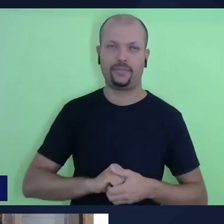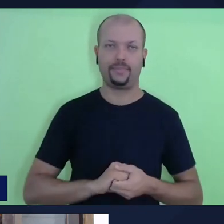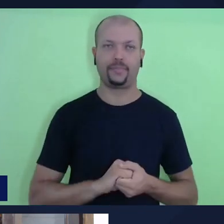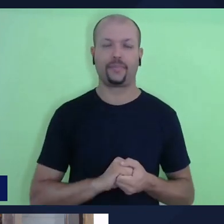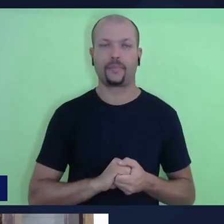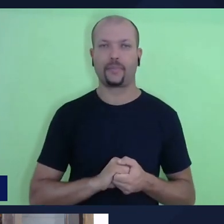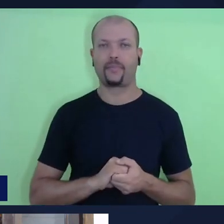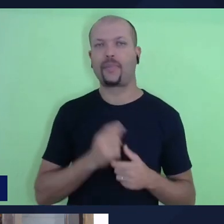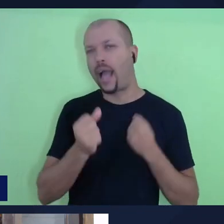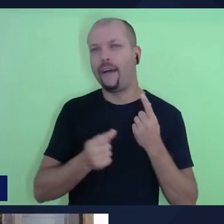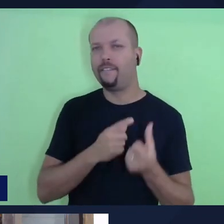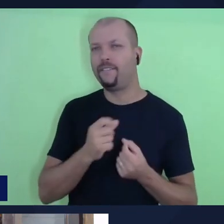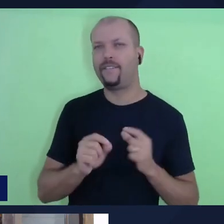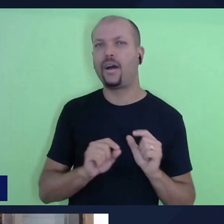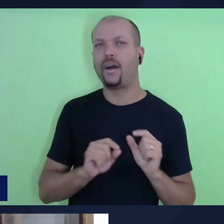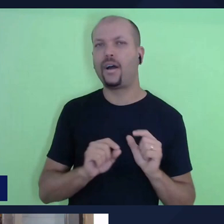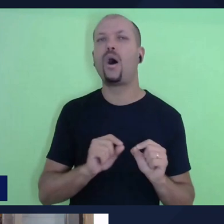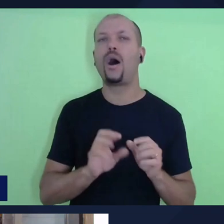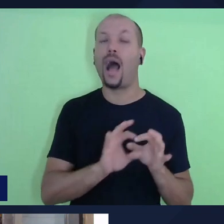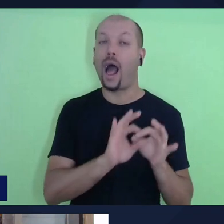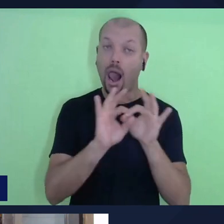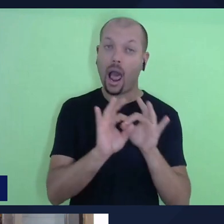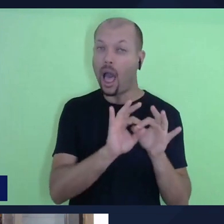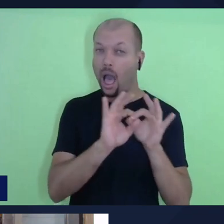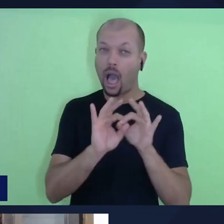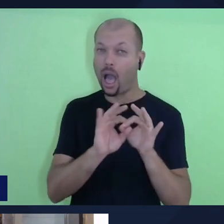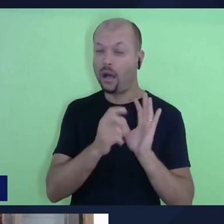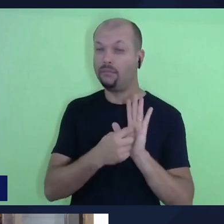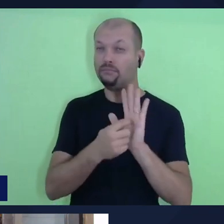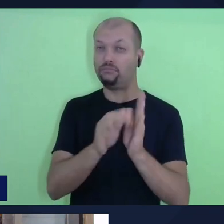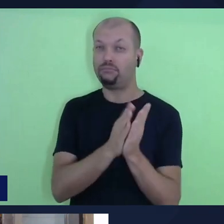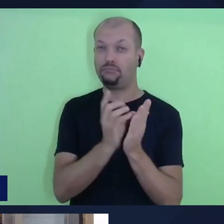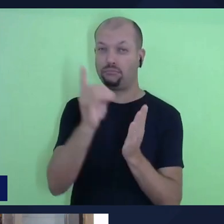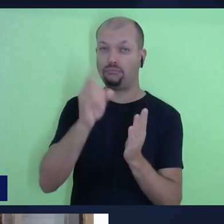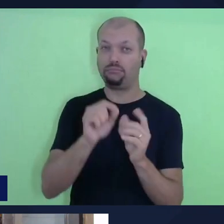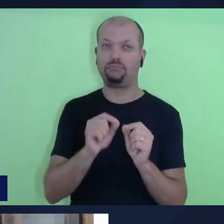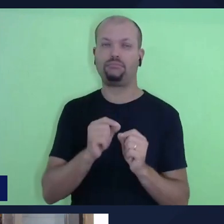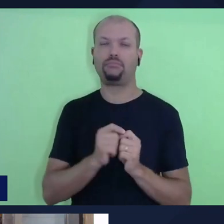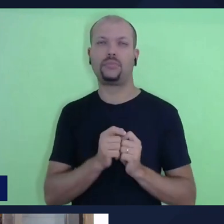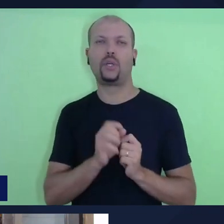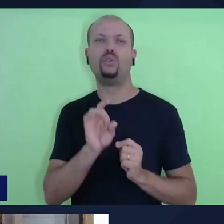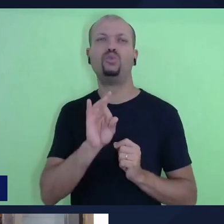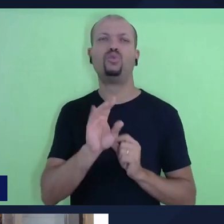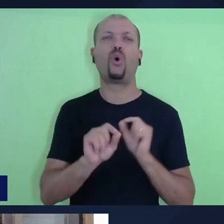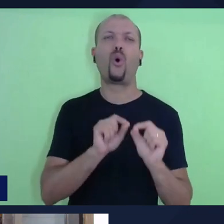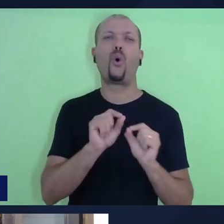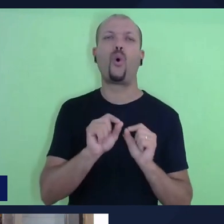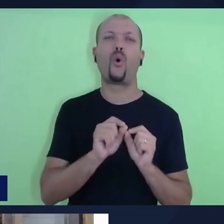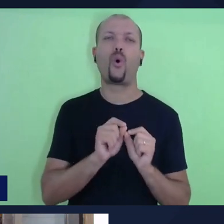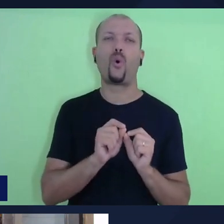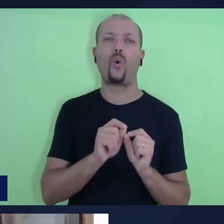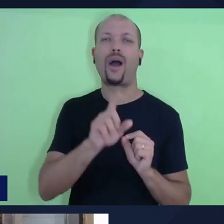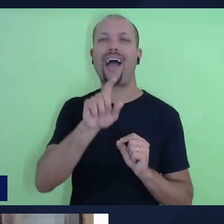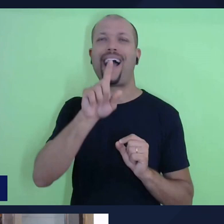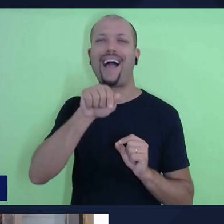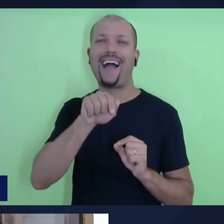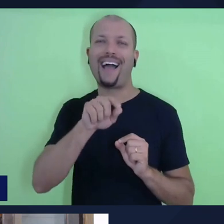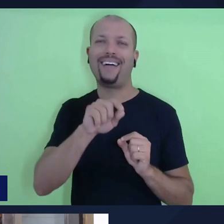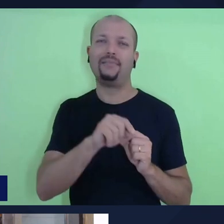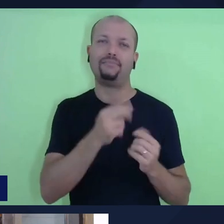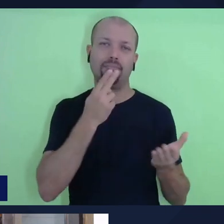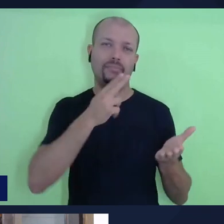as relações de aliança apresentadas no texto bíblico, elas não são apresentadas no formato de um documento, vamos dizer assim,